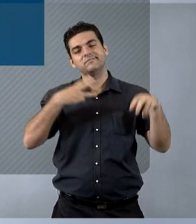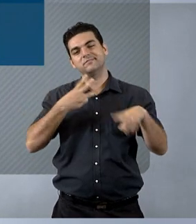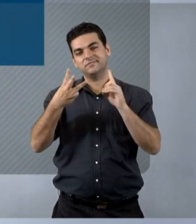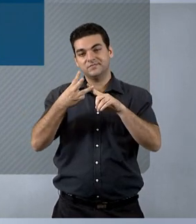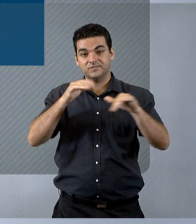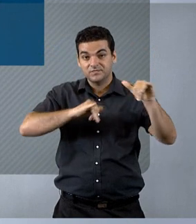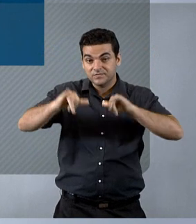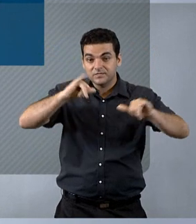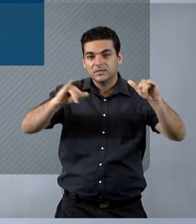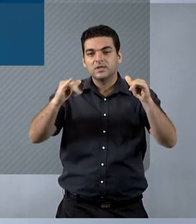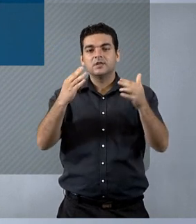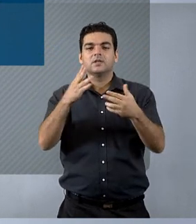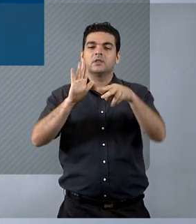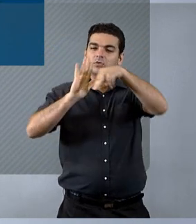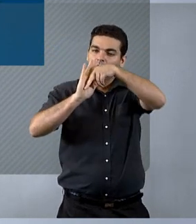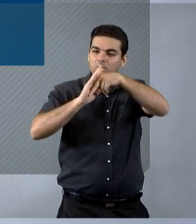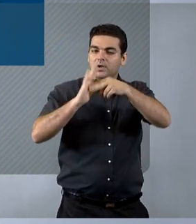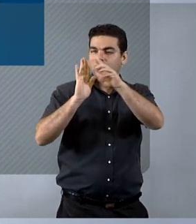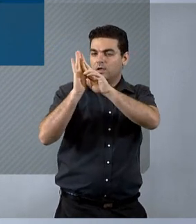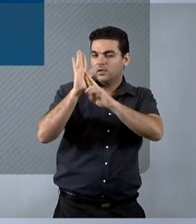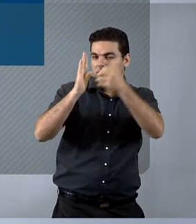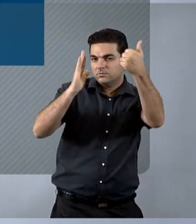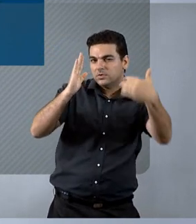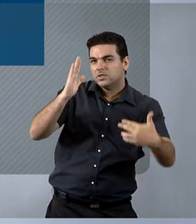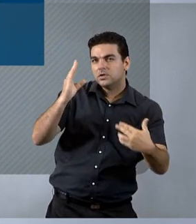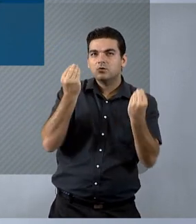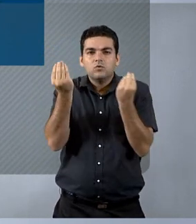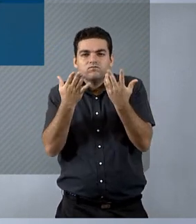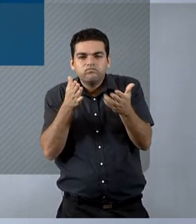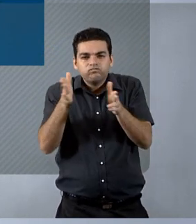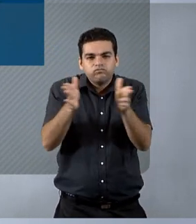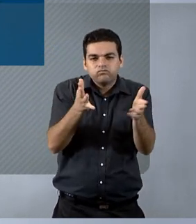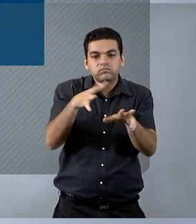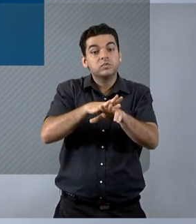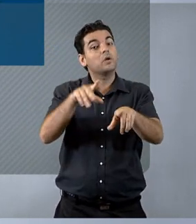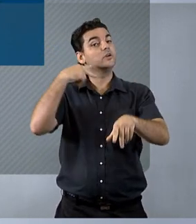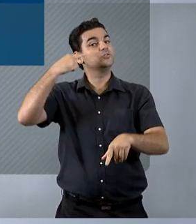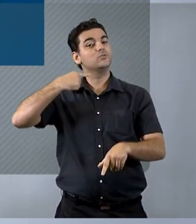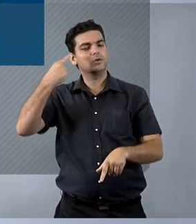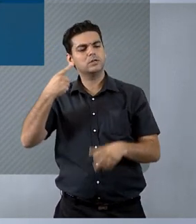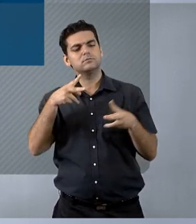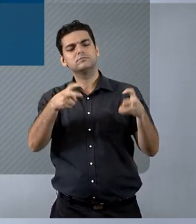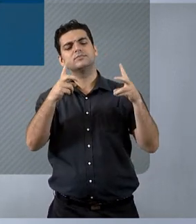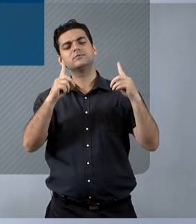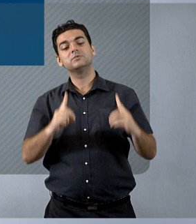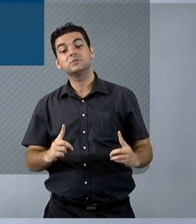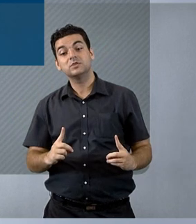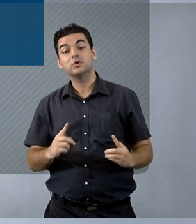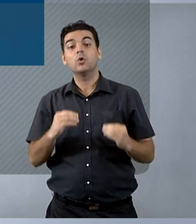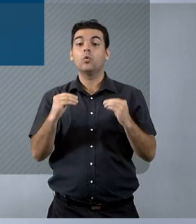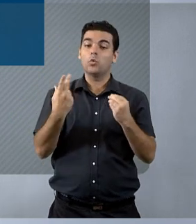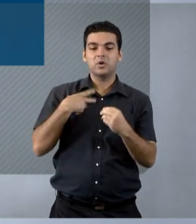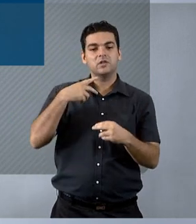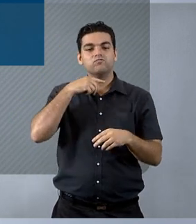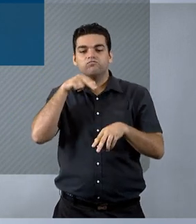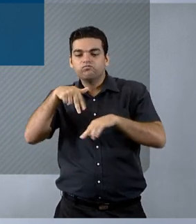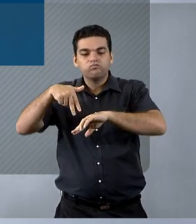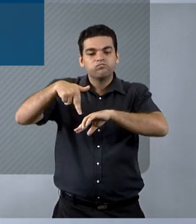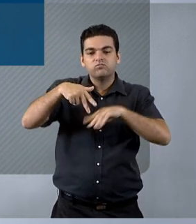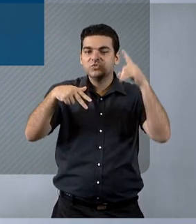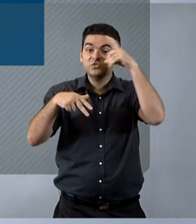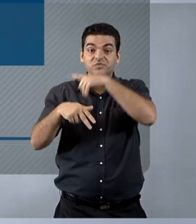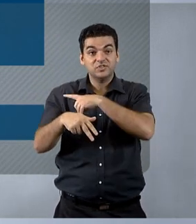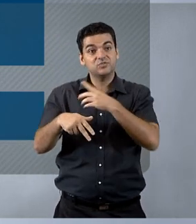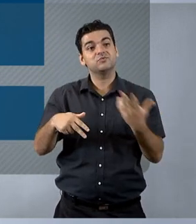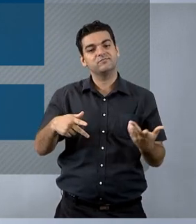Divulgação da instrução normativa que disciplina a acessibilidade do advogado com deficiência ou com mobilidade reduzida nas